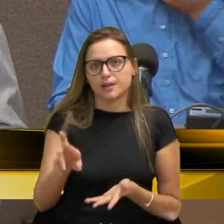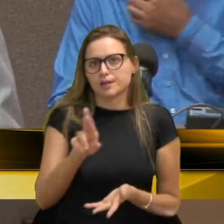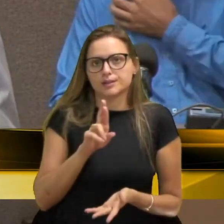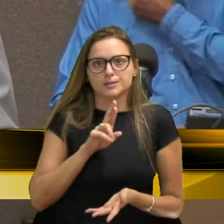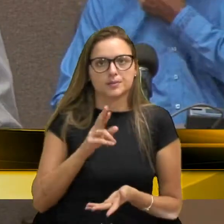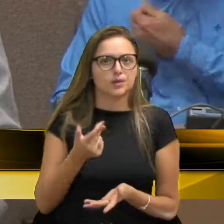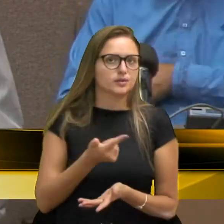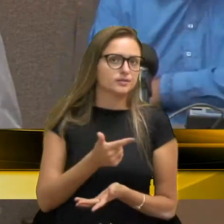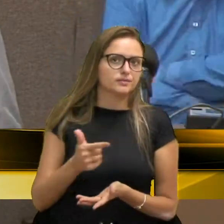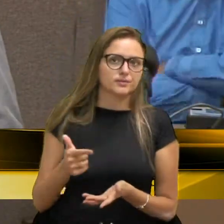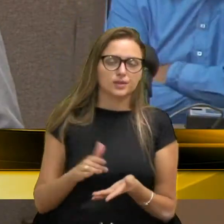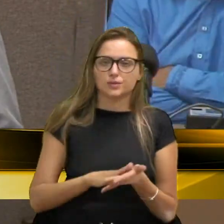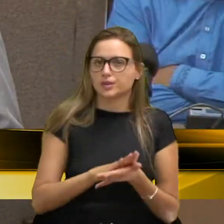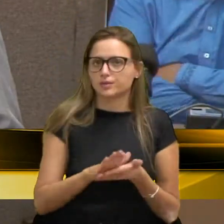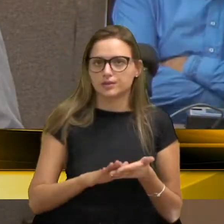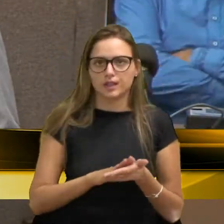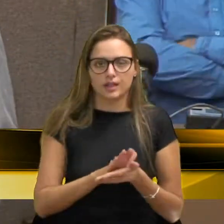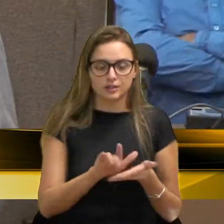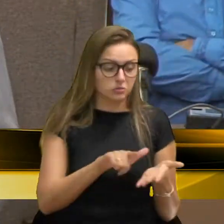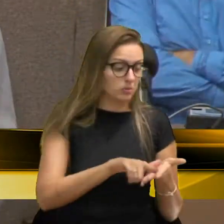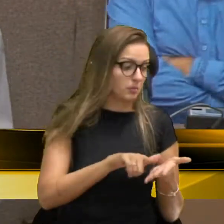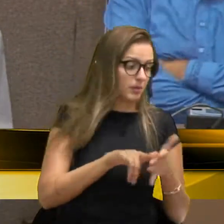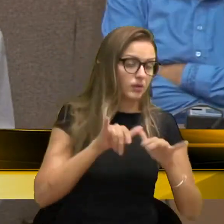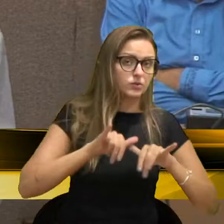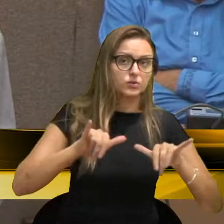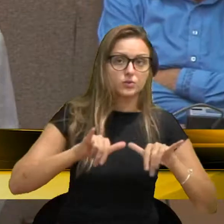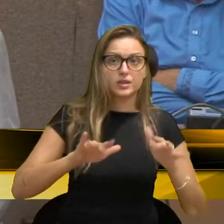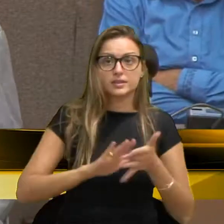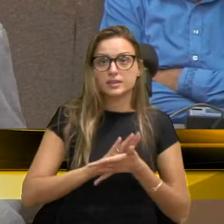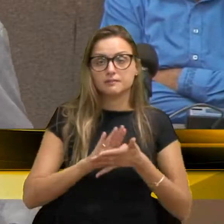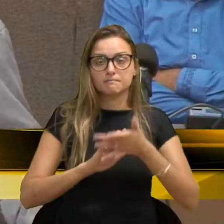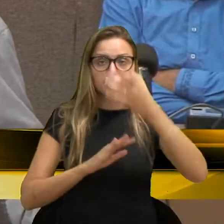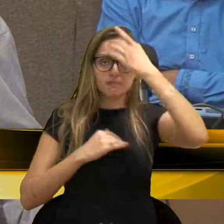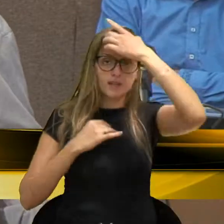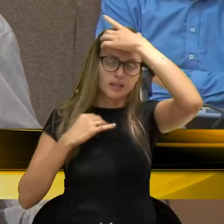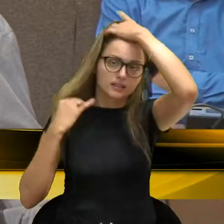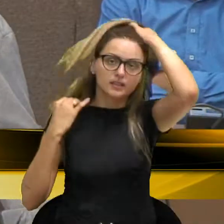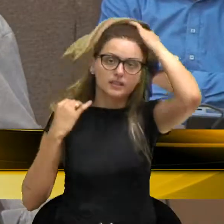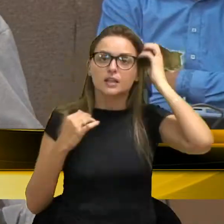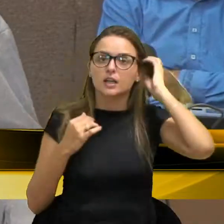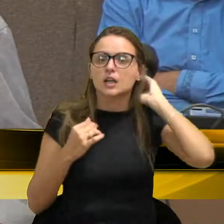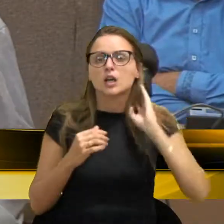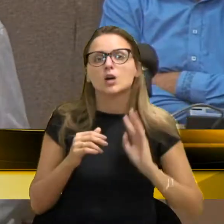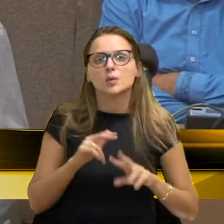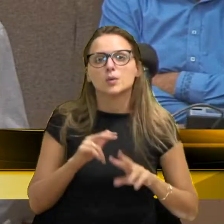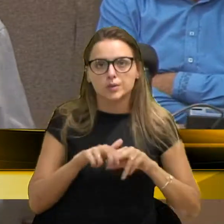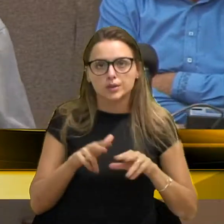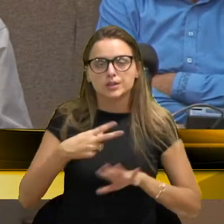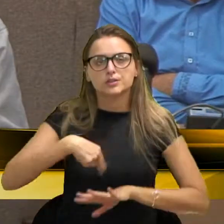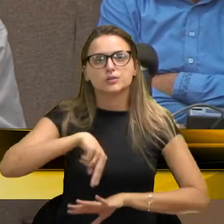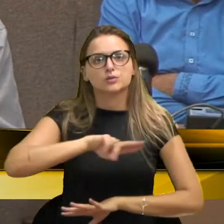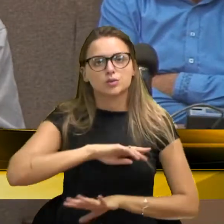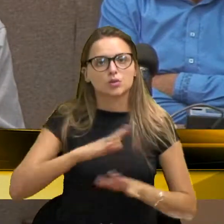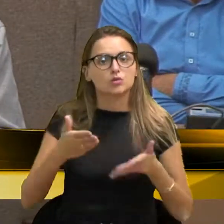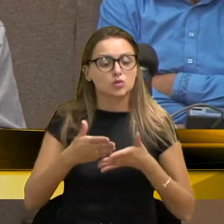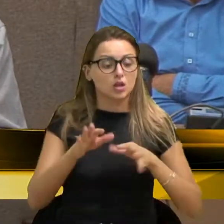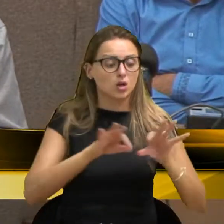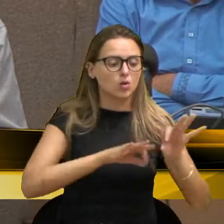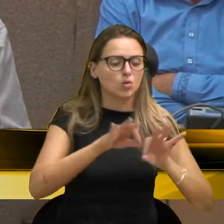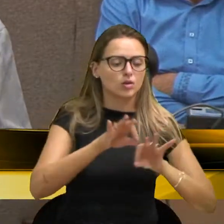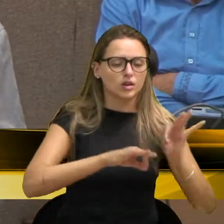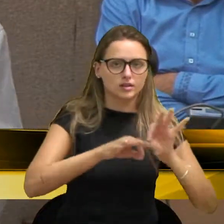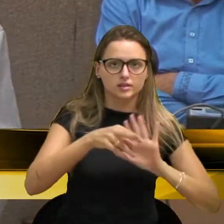nada, nem no papel, né? Então, eu acho que, porque, então, nós já tínhamos preparado mesmo,